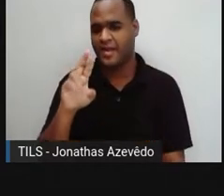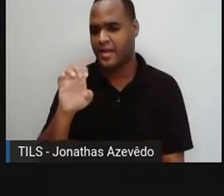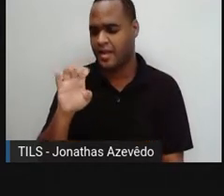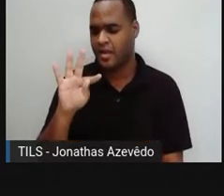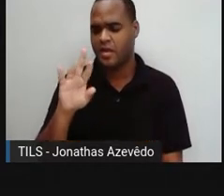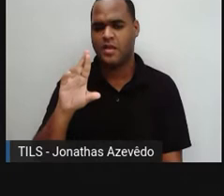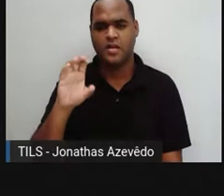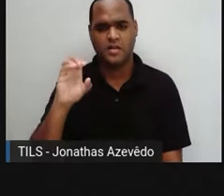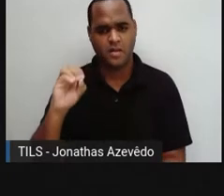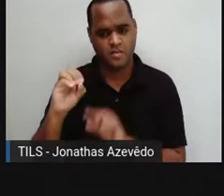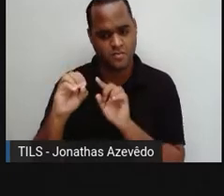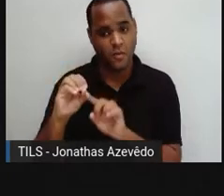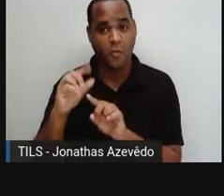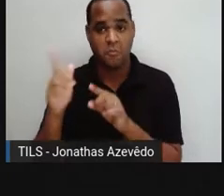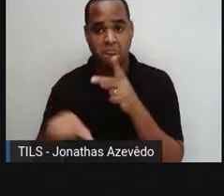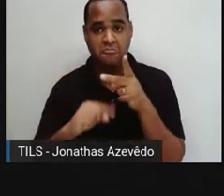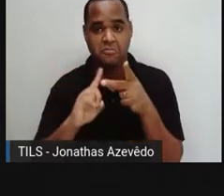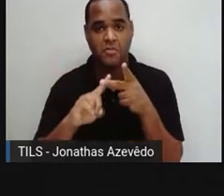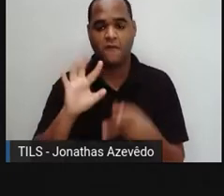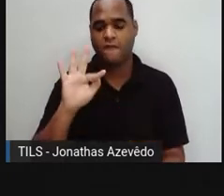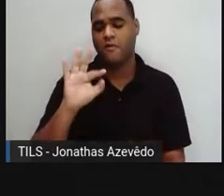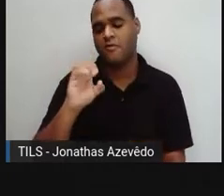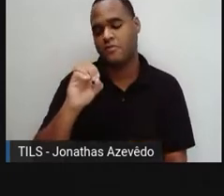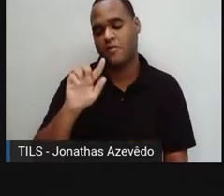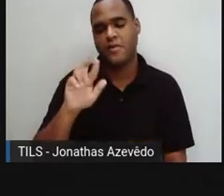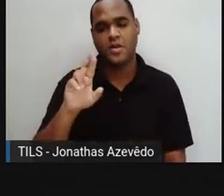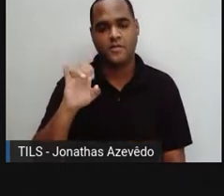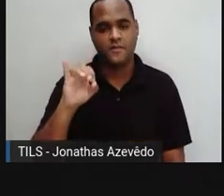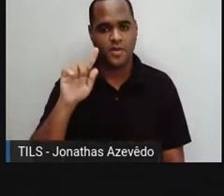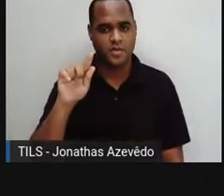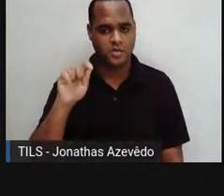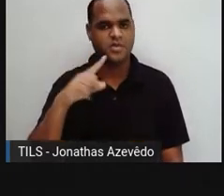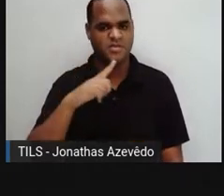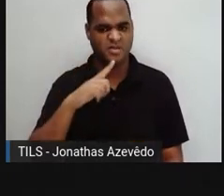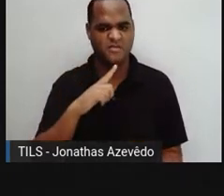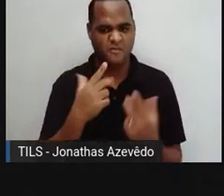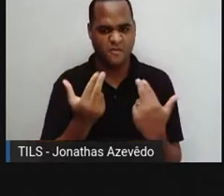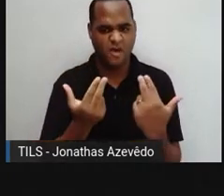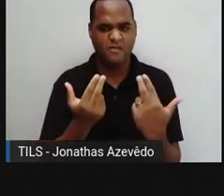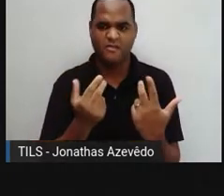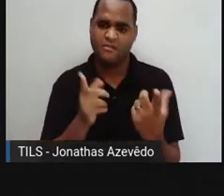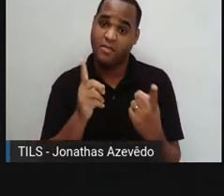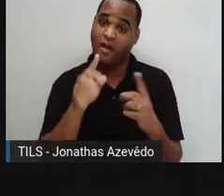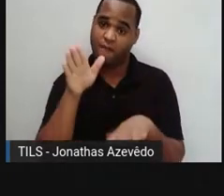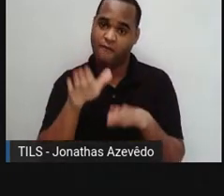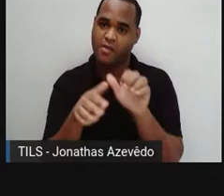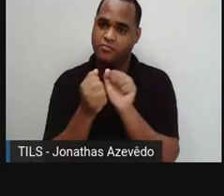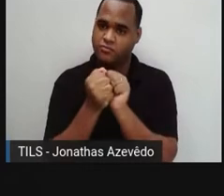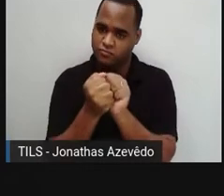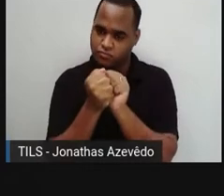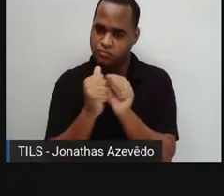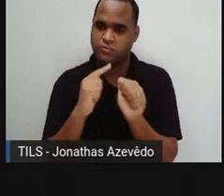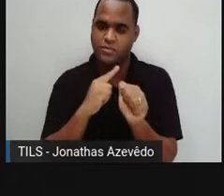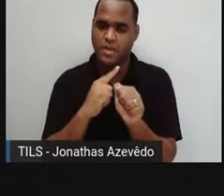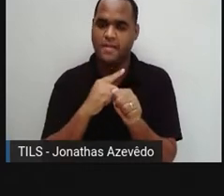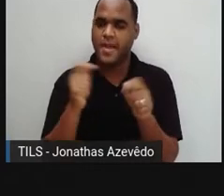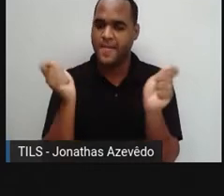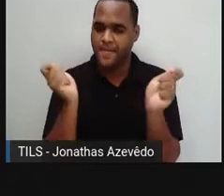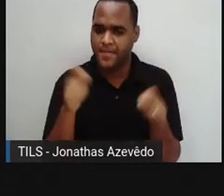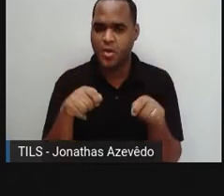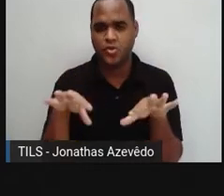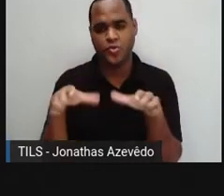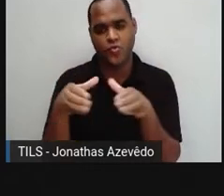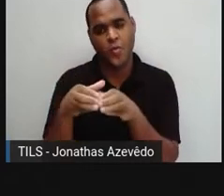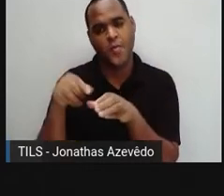contexto. Às vezes, as duas coisas se fundem, se juntam, mas não possuem o